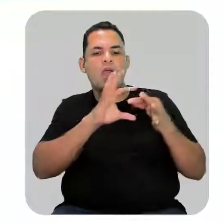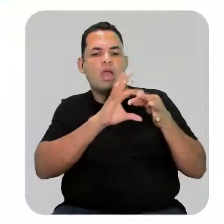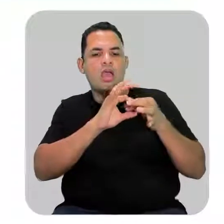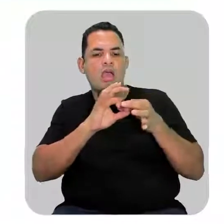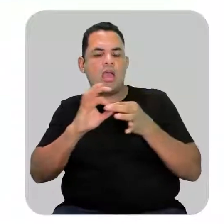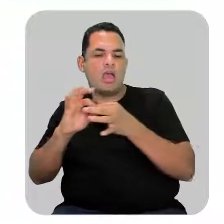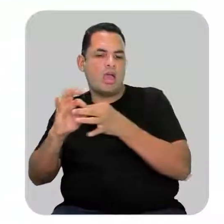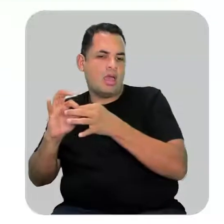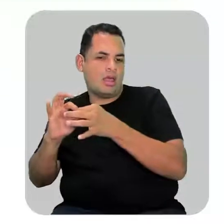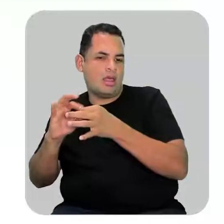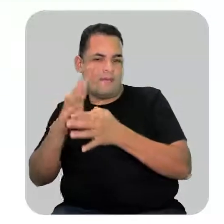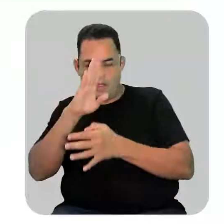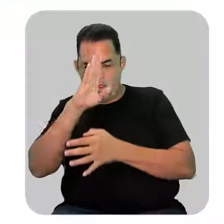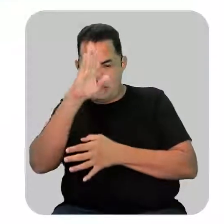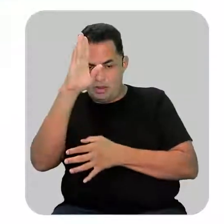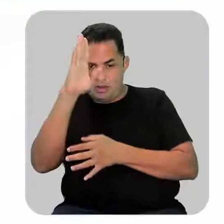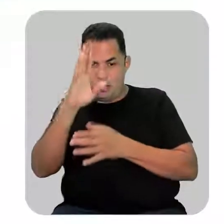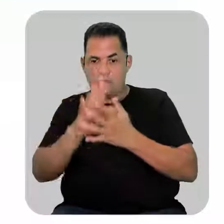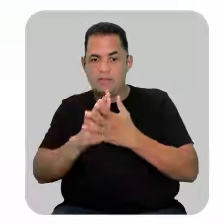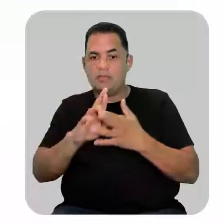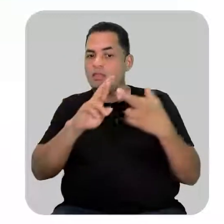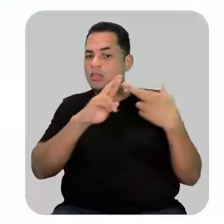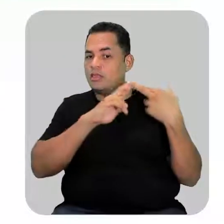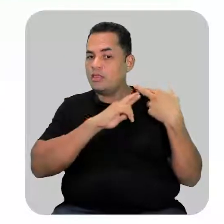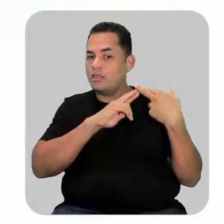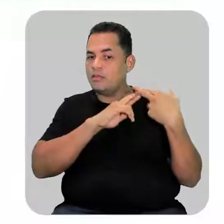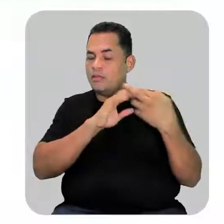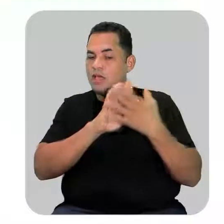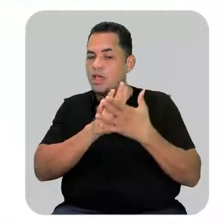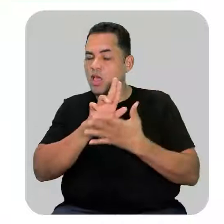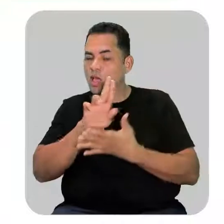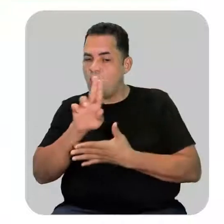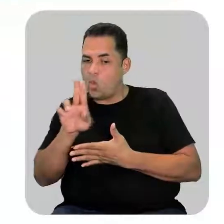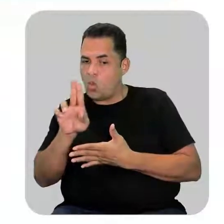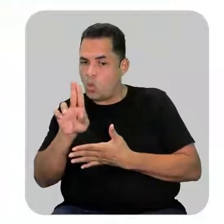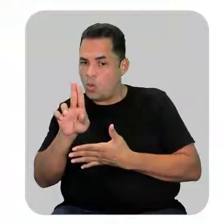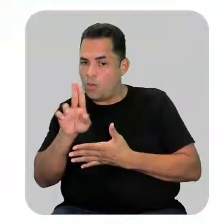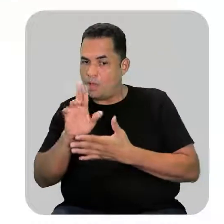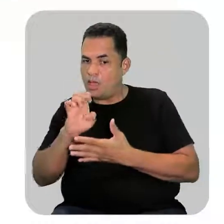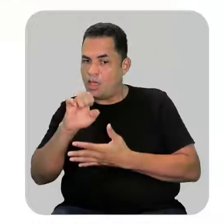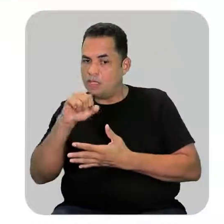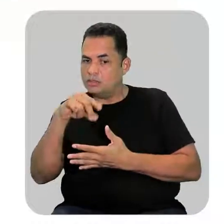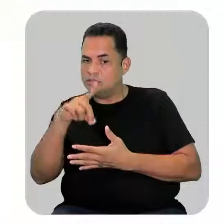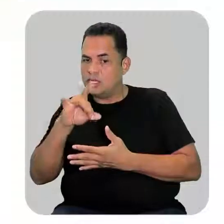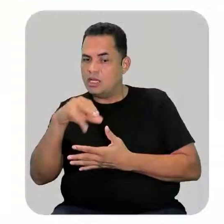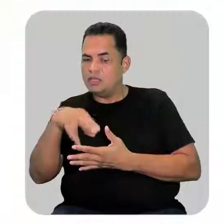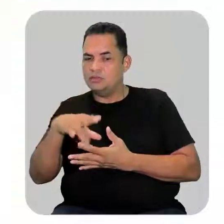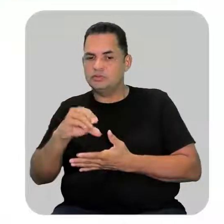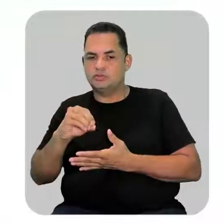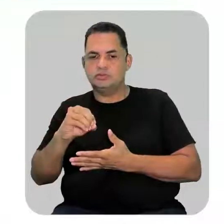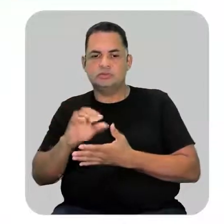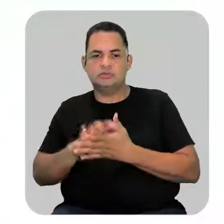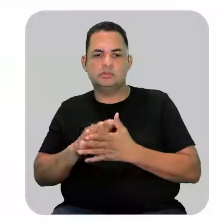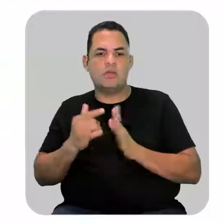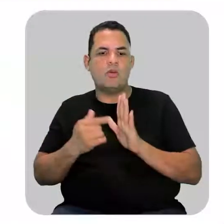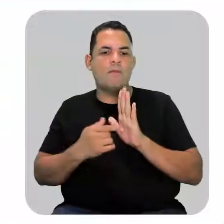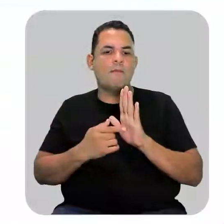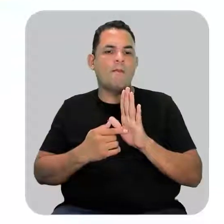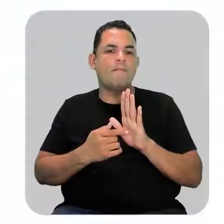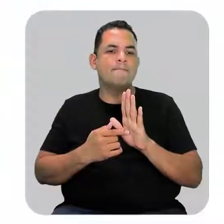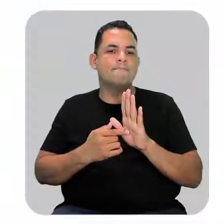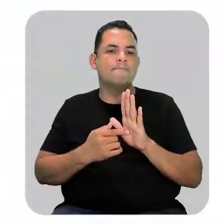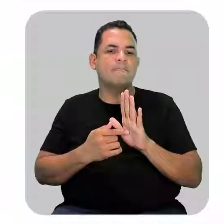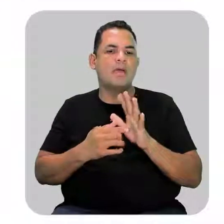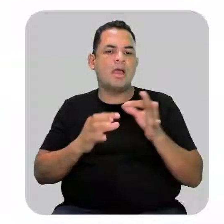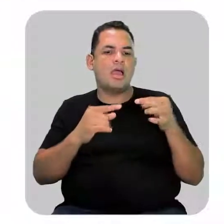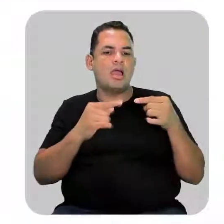respeitando as normas de nomenclatura dos alcenos, que é mostrando aonde a